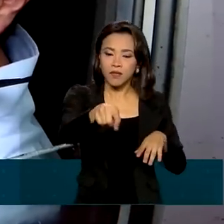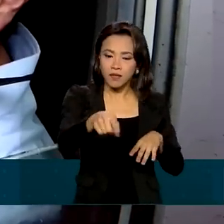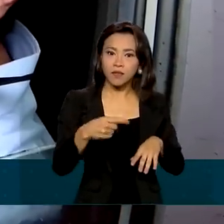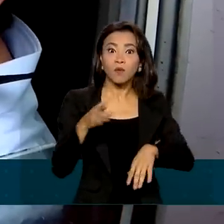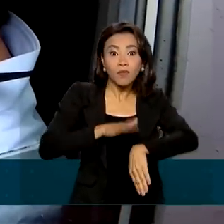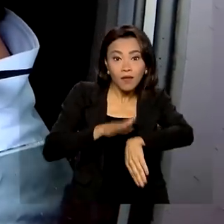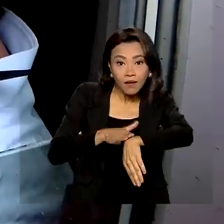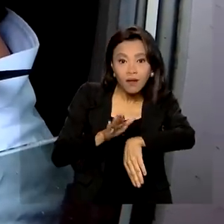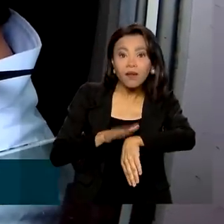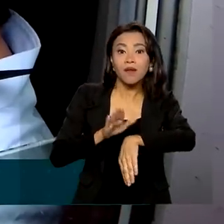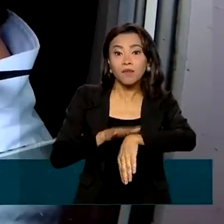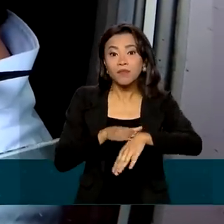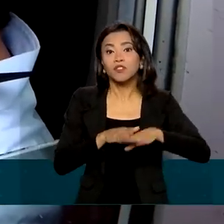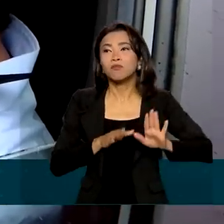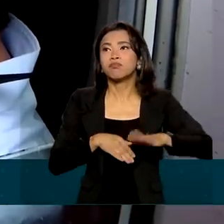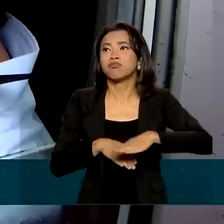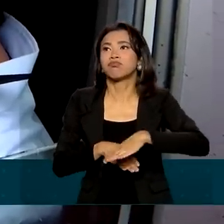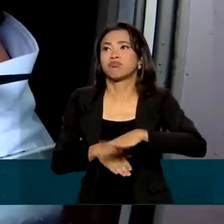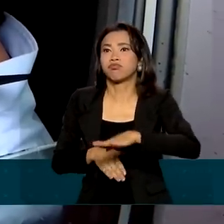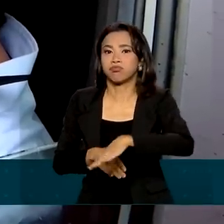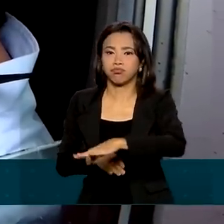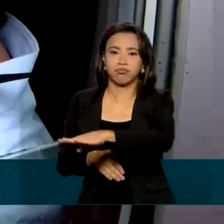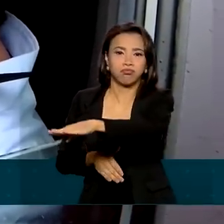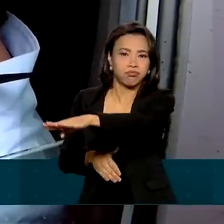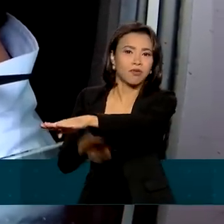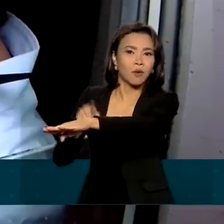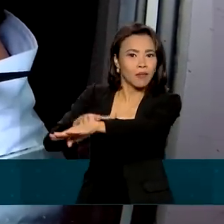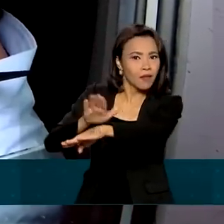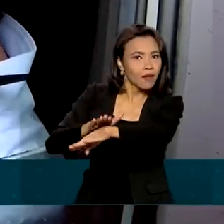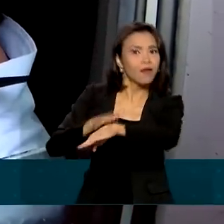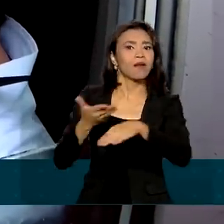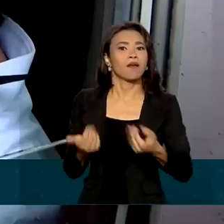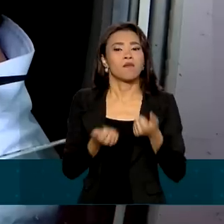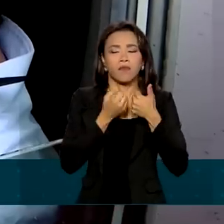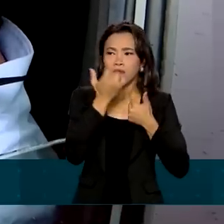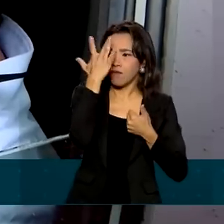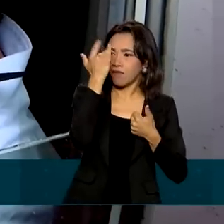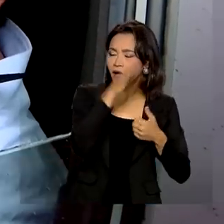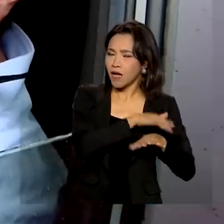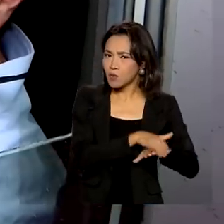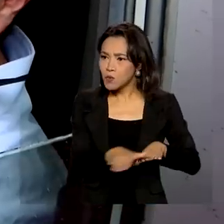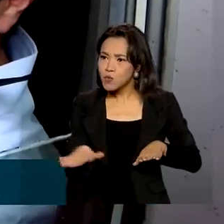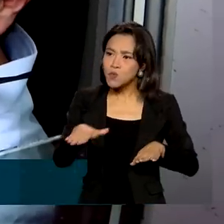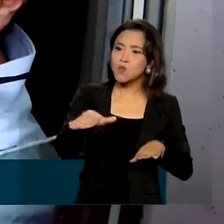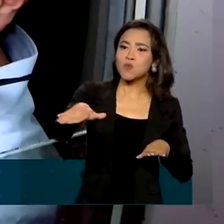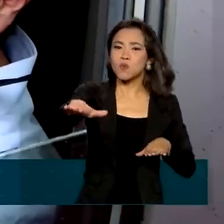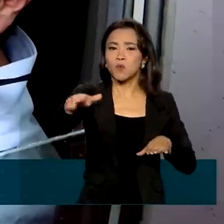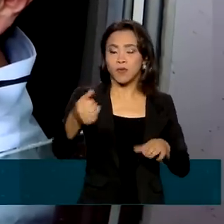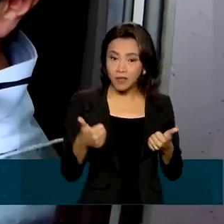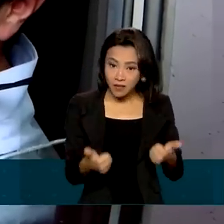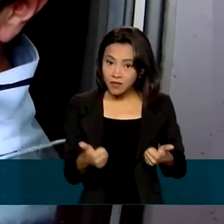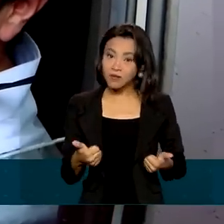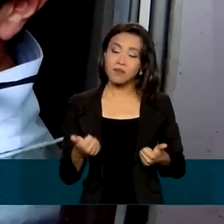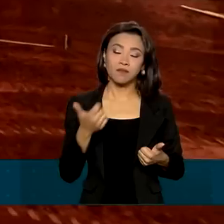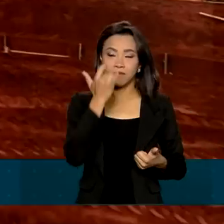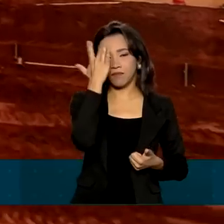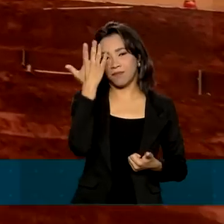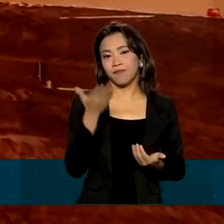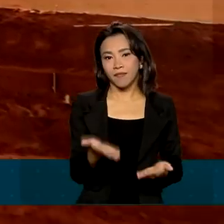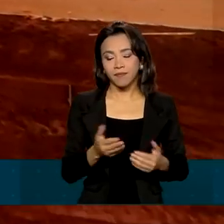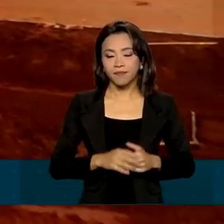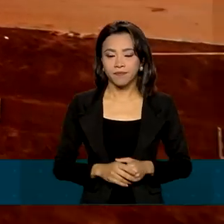o tempo de estrada, poder se locomover mais facilmente do ambiente ao outro. Isso facilita bastante.